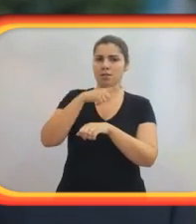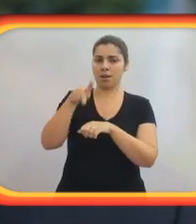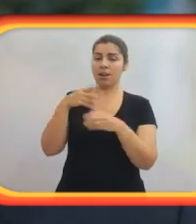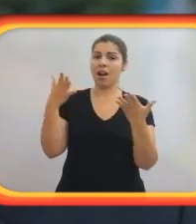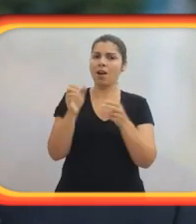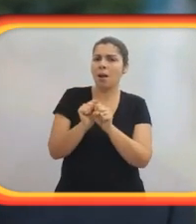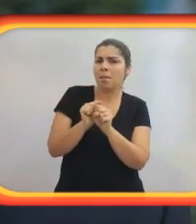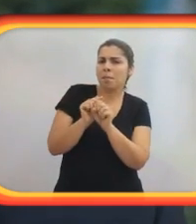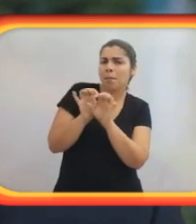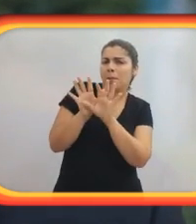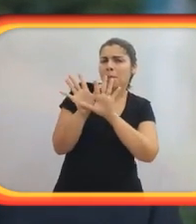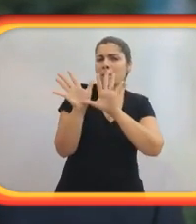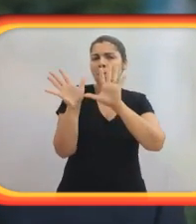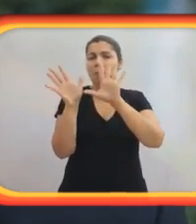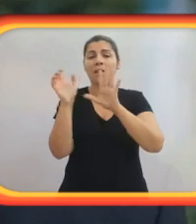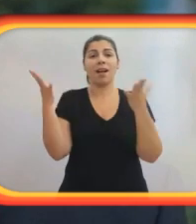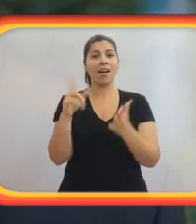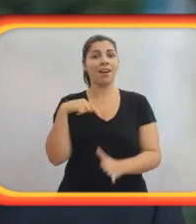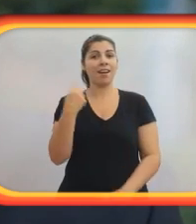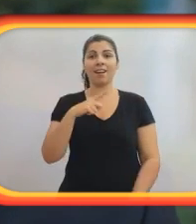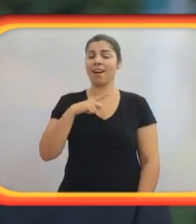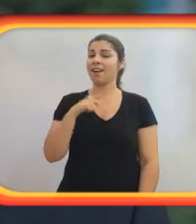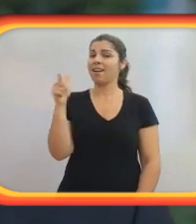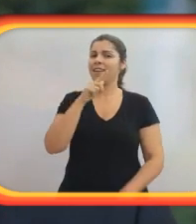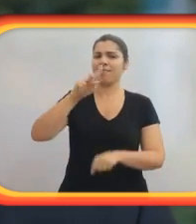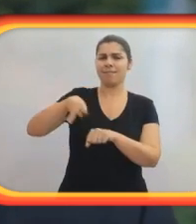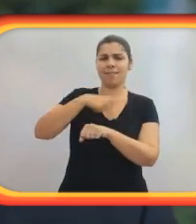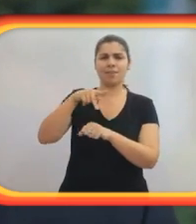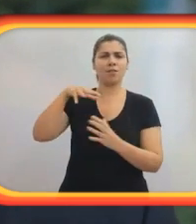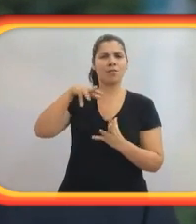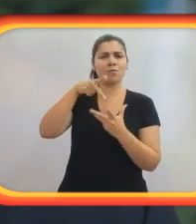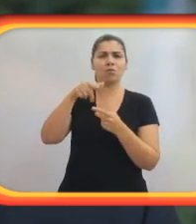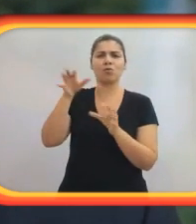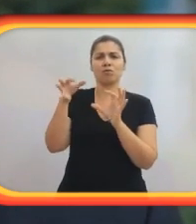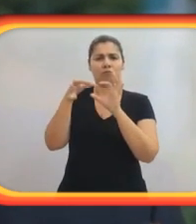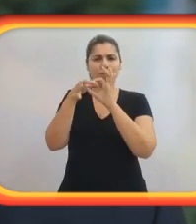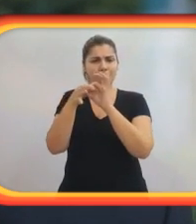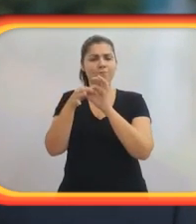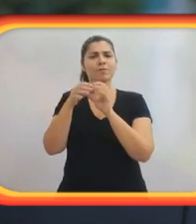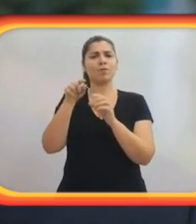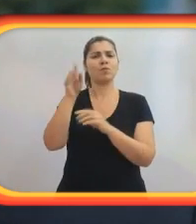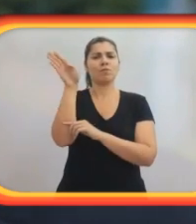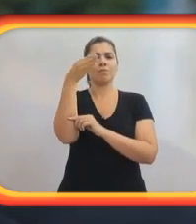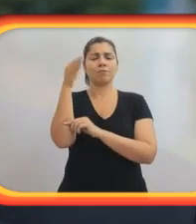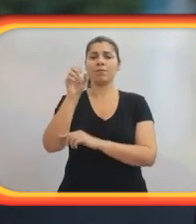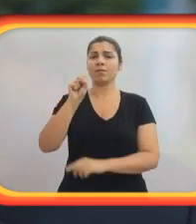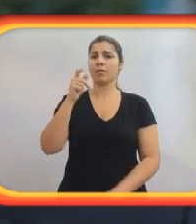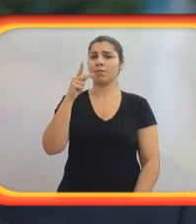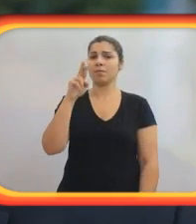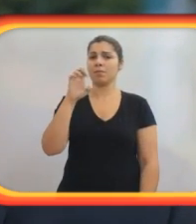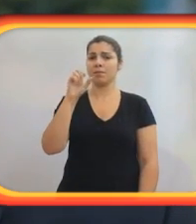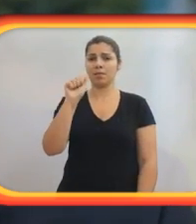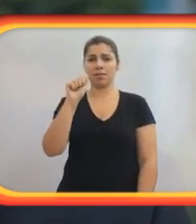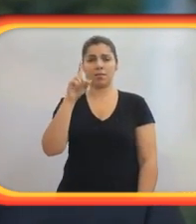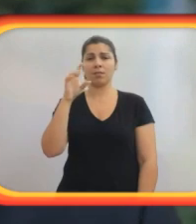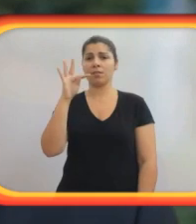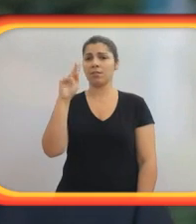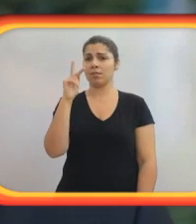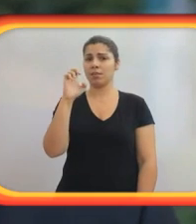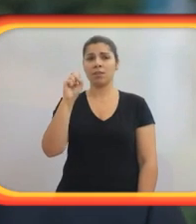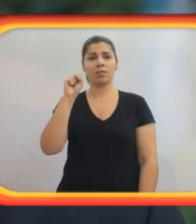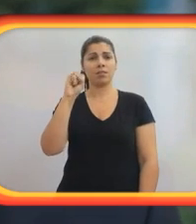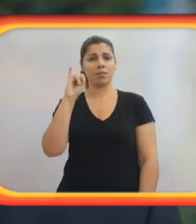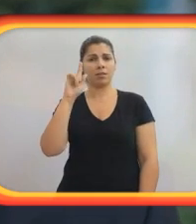anos atrás, esse era o objetivo de seis países, mas agora se expandiu. Nós temos agora 22 países no mundo,